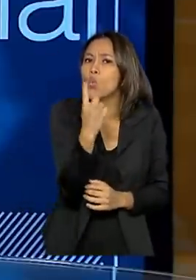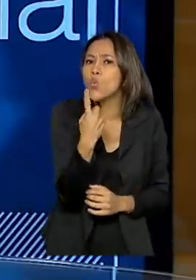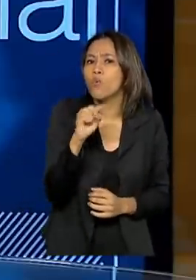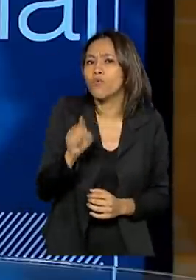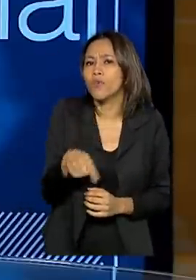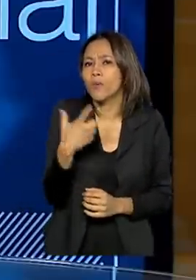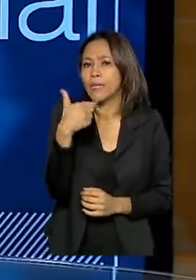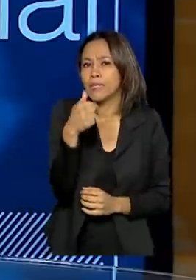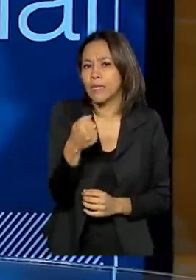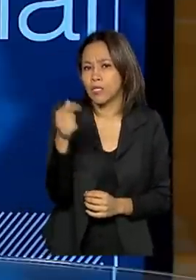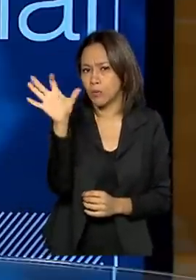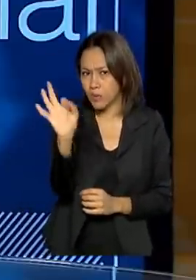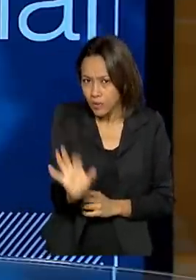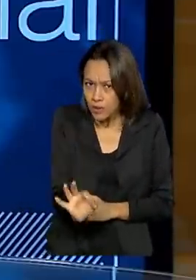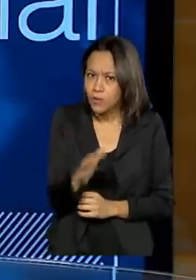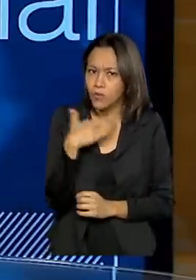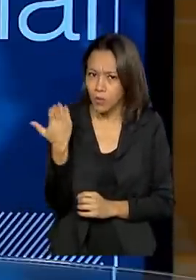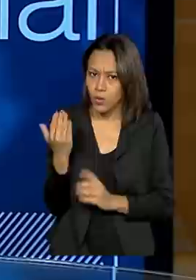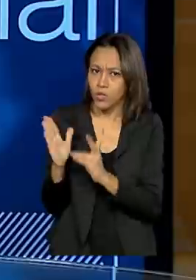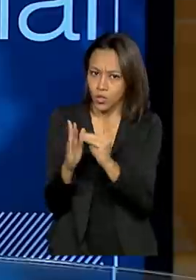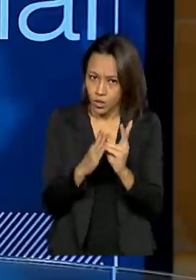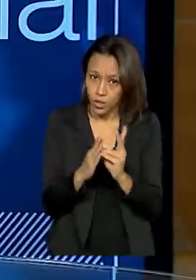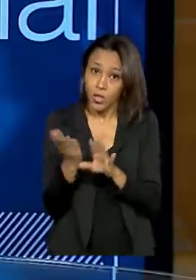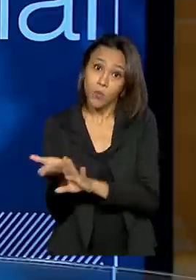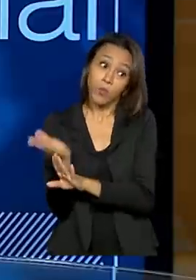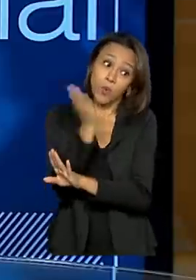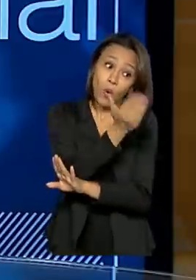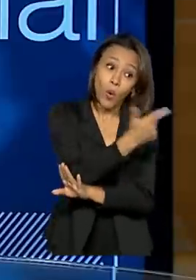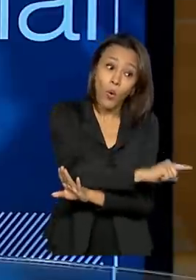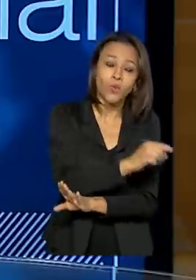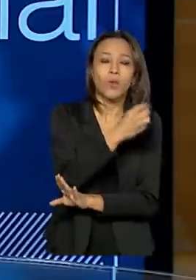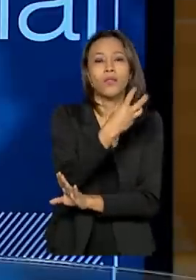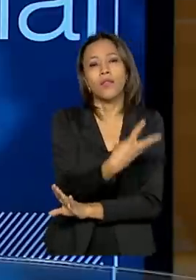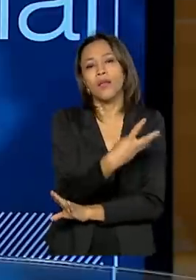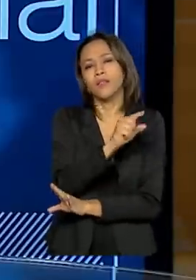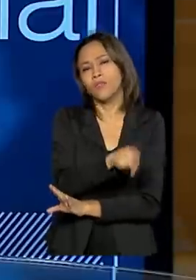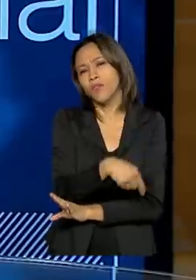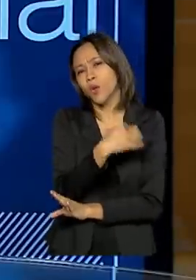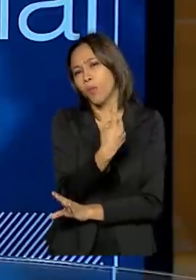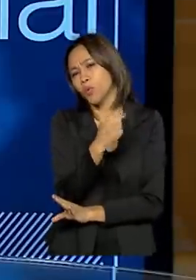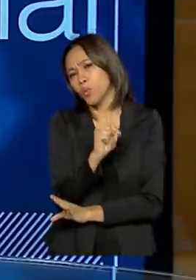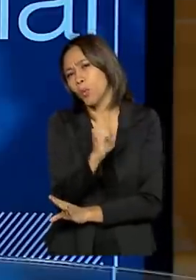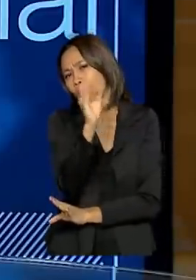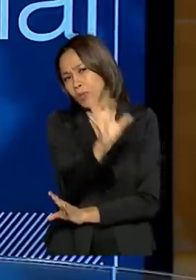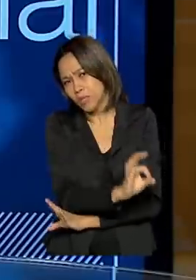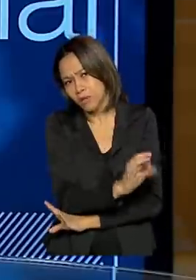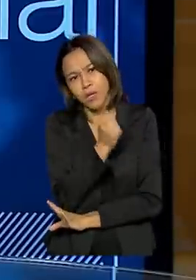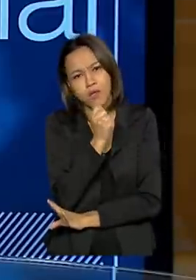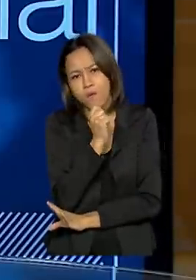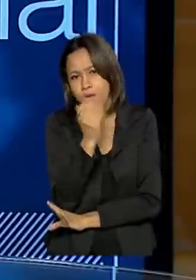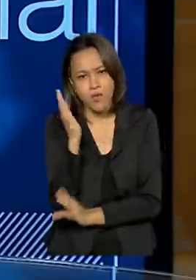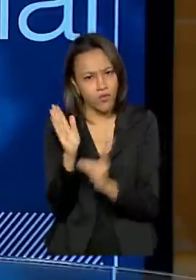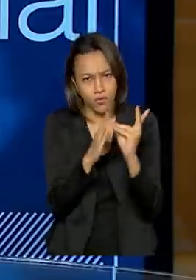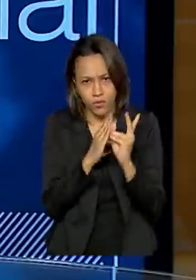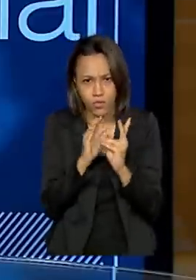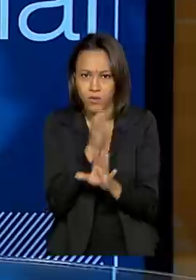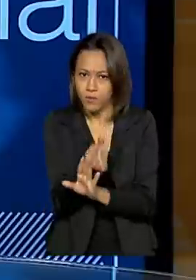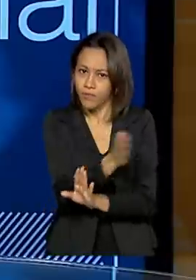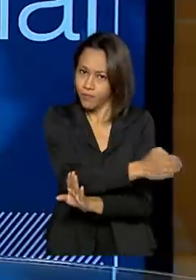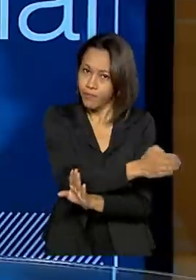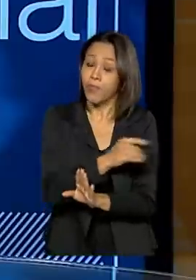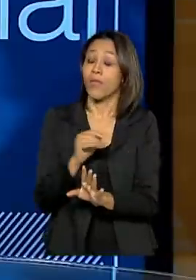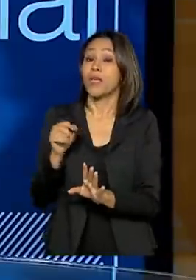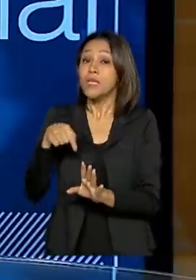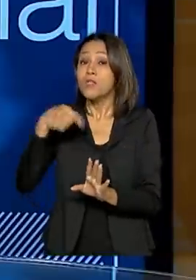,7%. Para os não indígenas, é 3,1%. O que demonstra que as